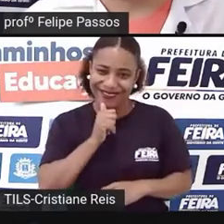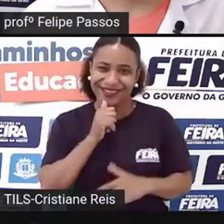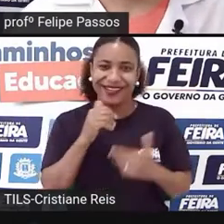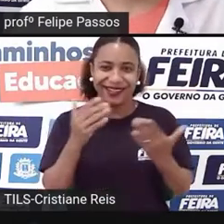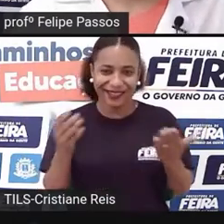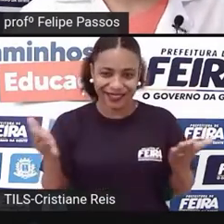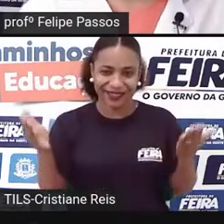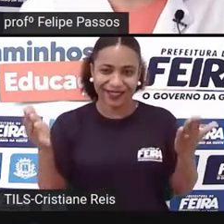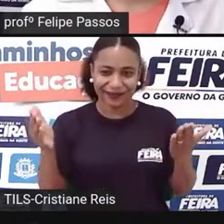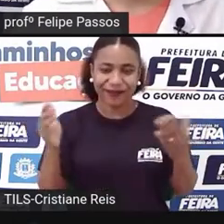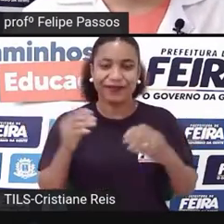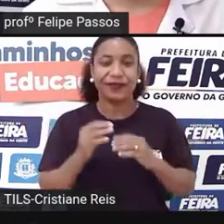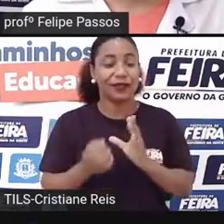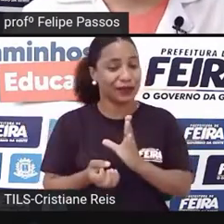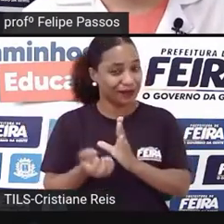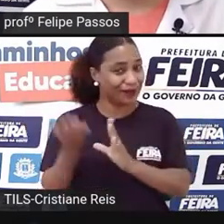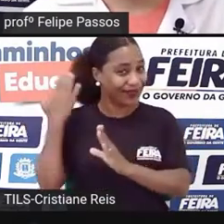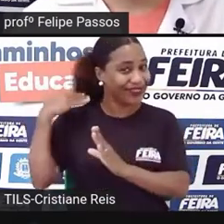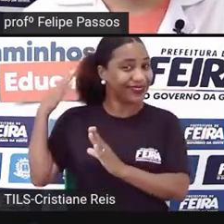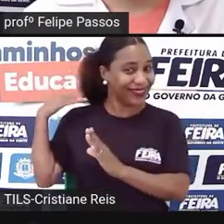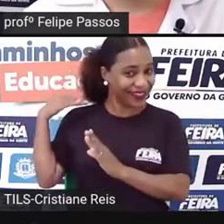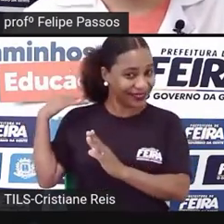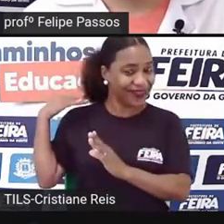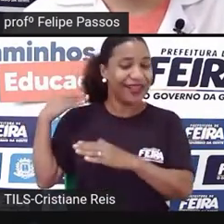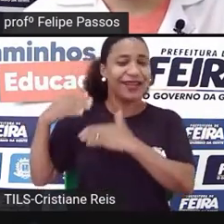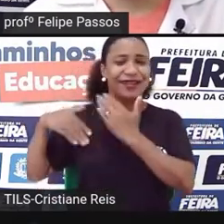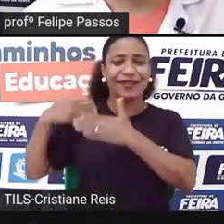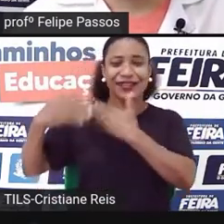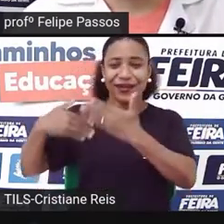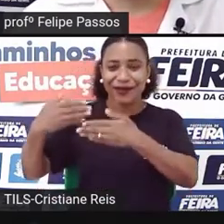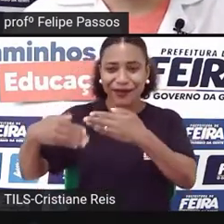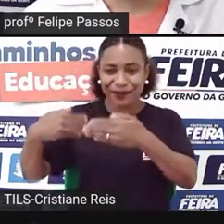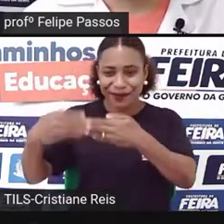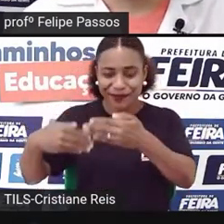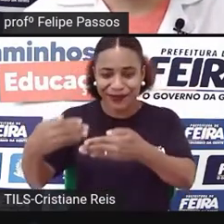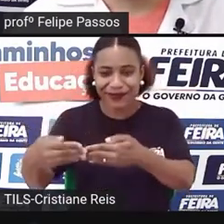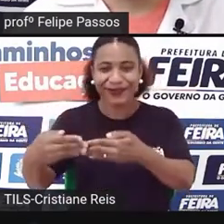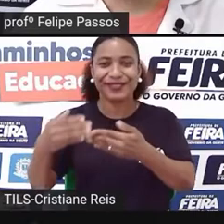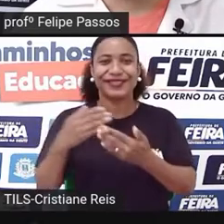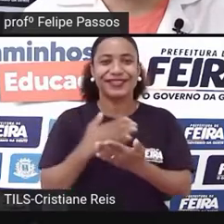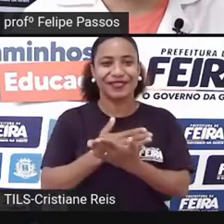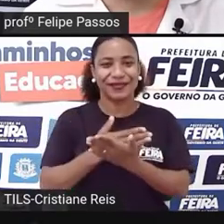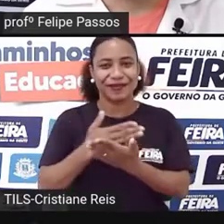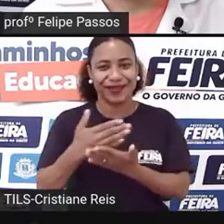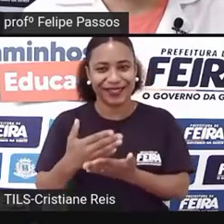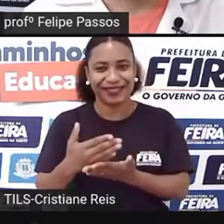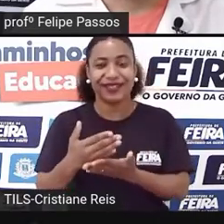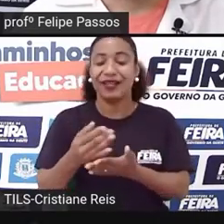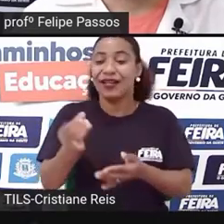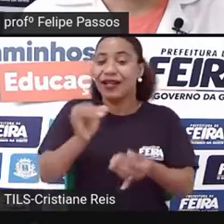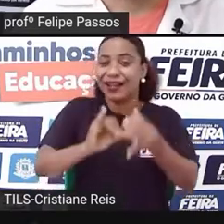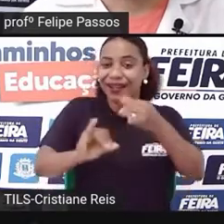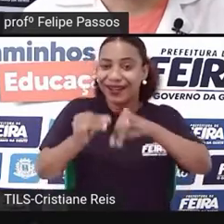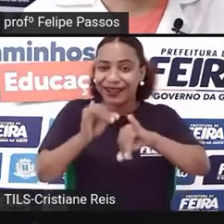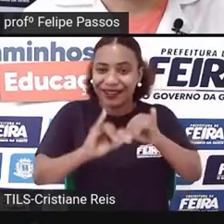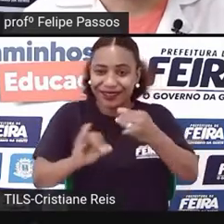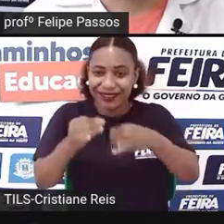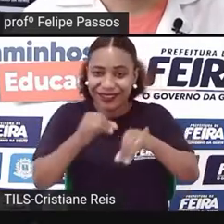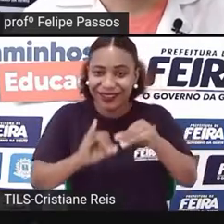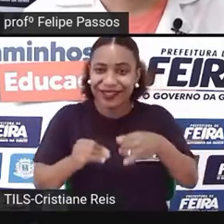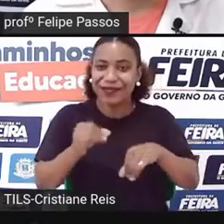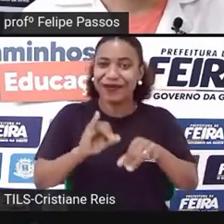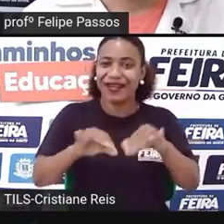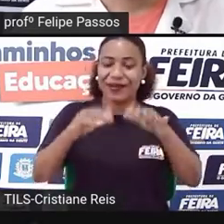e depois, com pouco tempo, ela já se desenvolve, né? A partir da química e tal, você desenvolve o filme, o papel vai